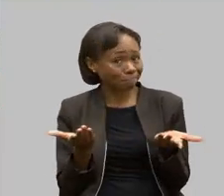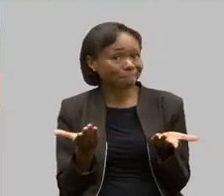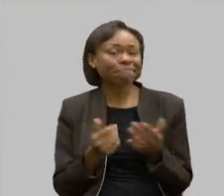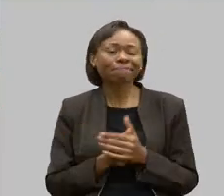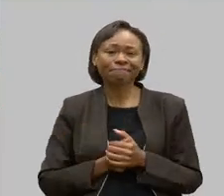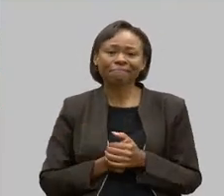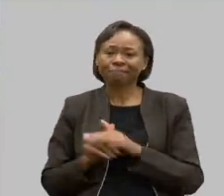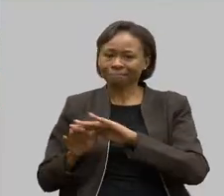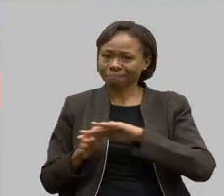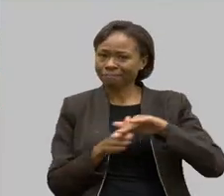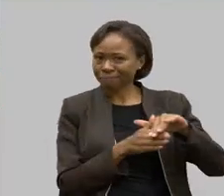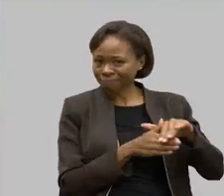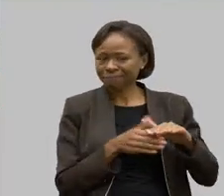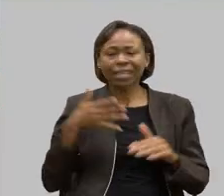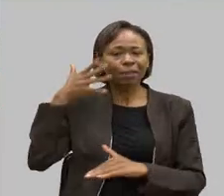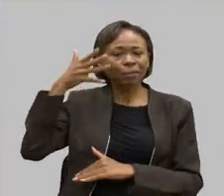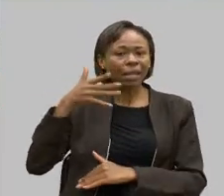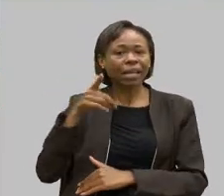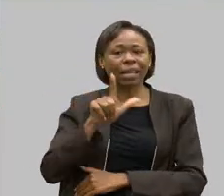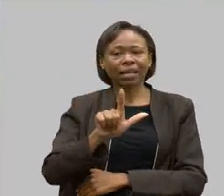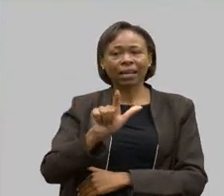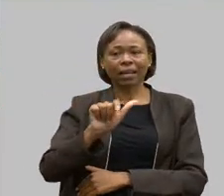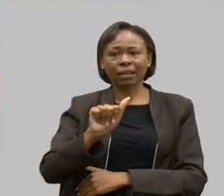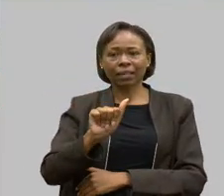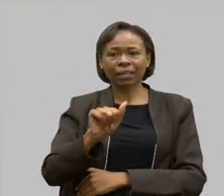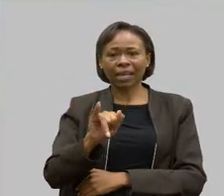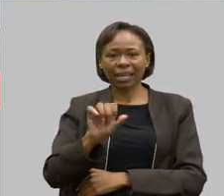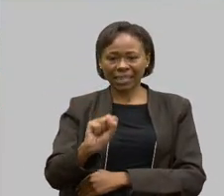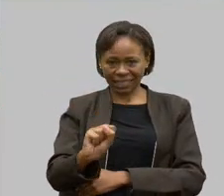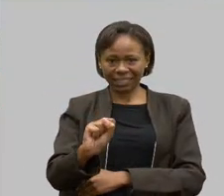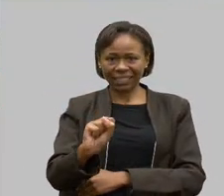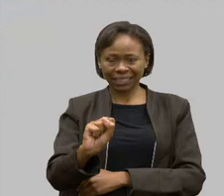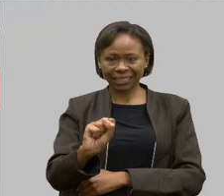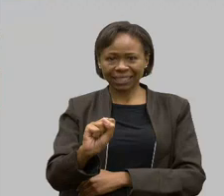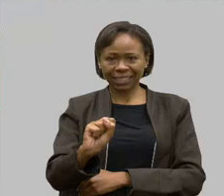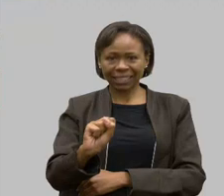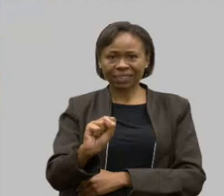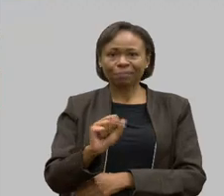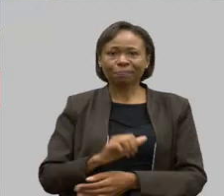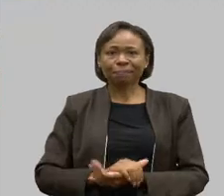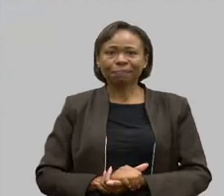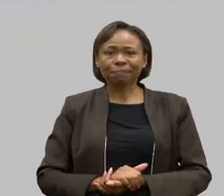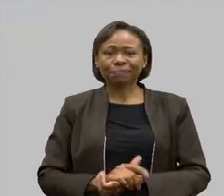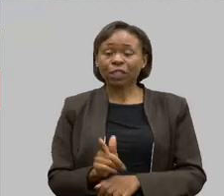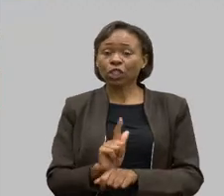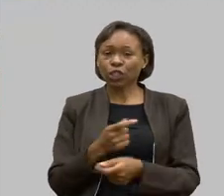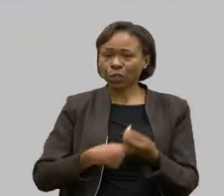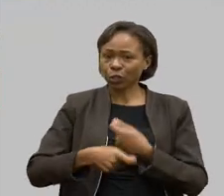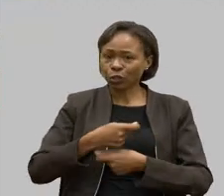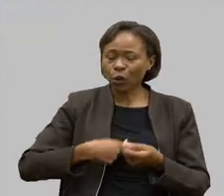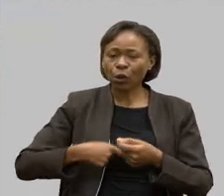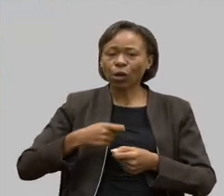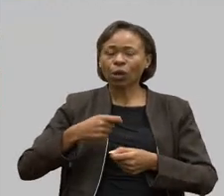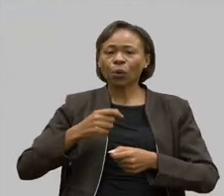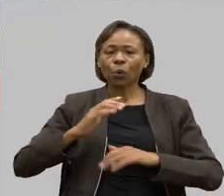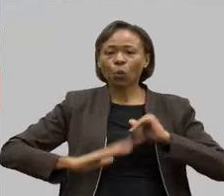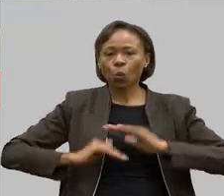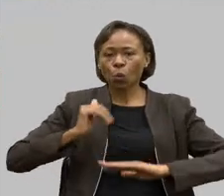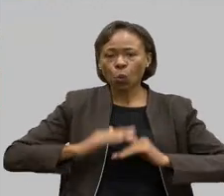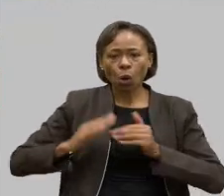palestrante. Laís Terçariol Vitral, gestora, produtora e